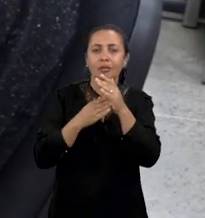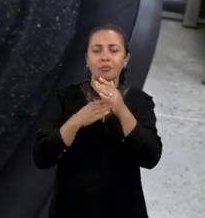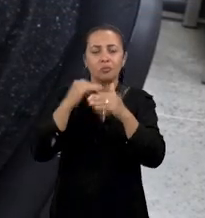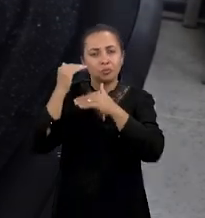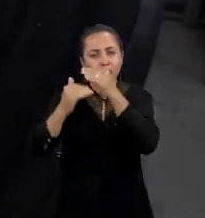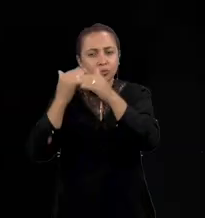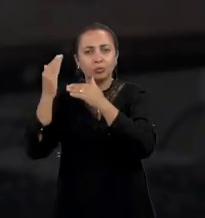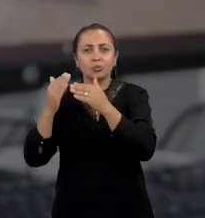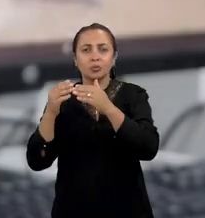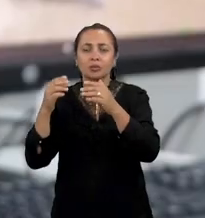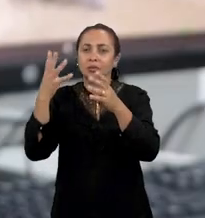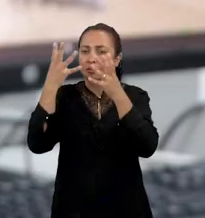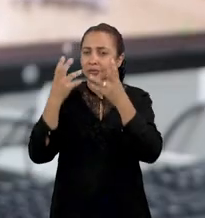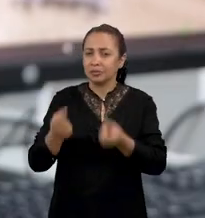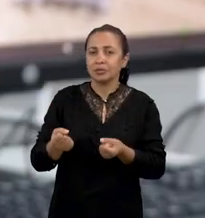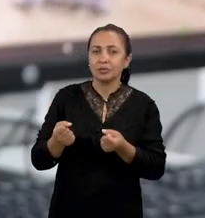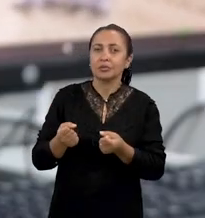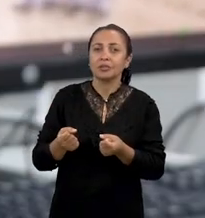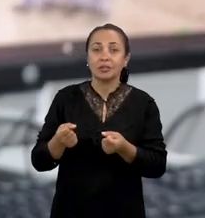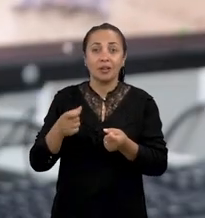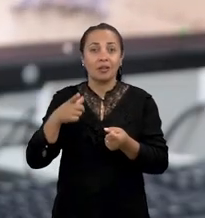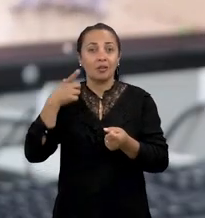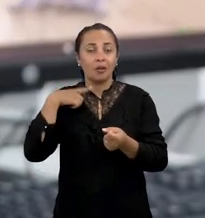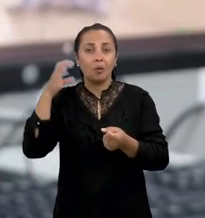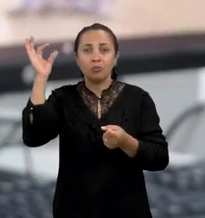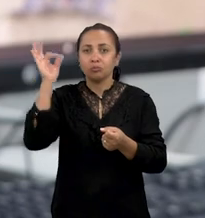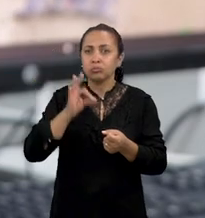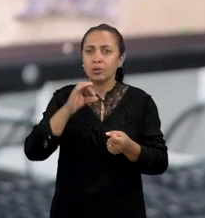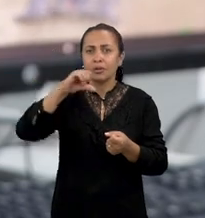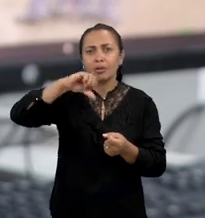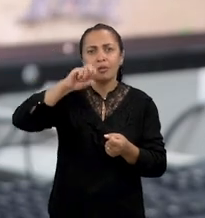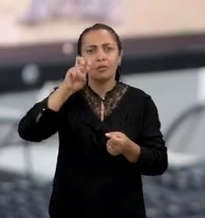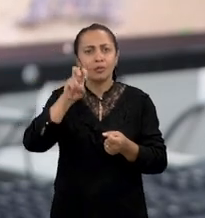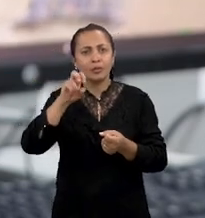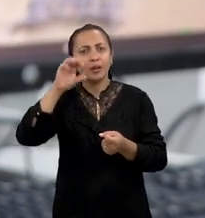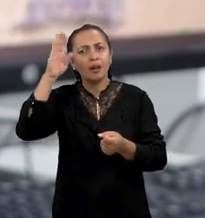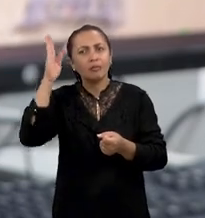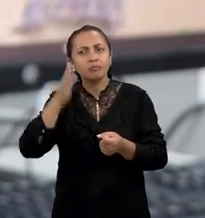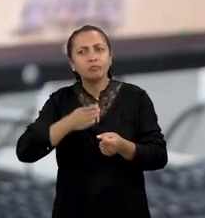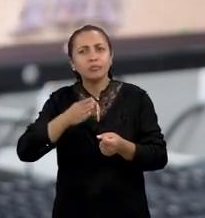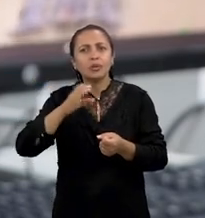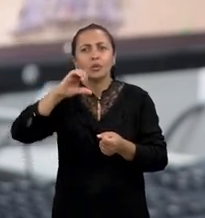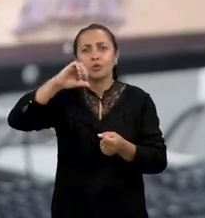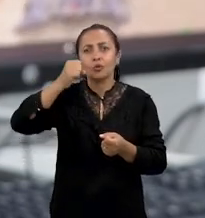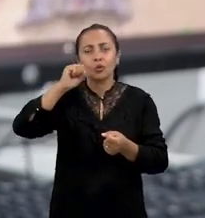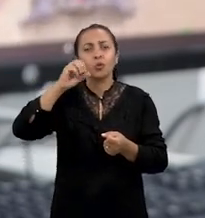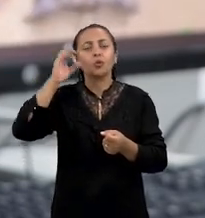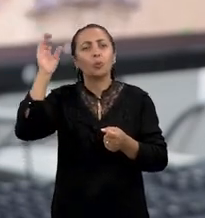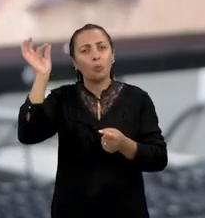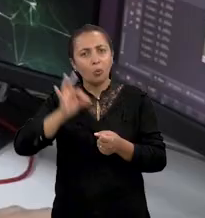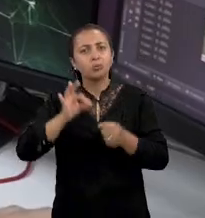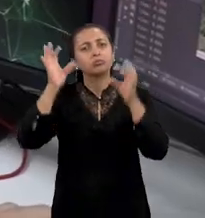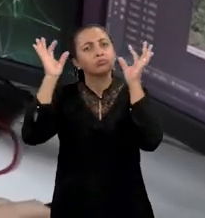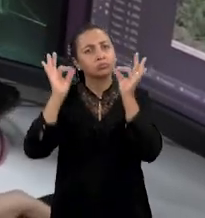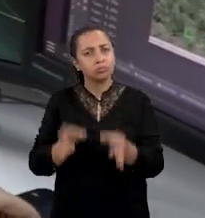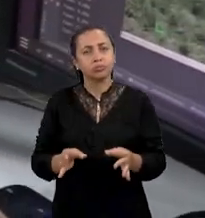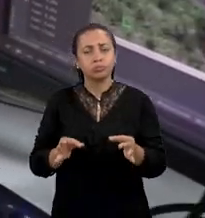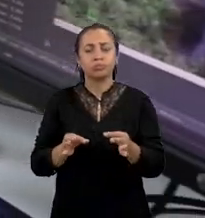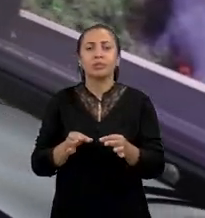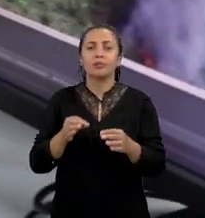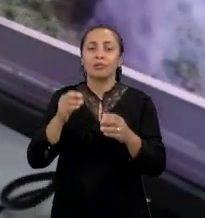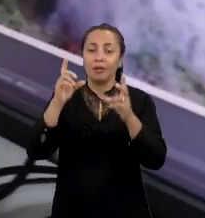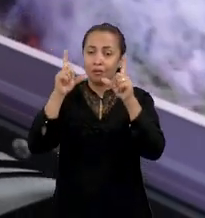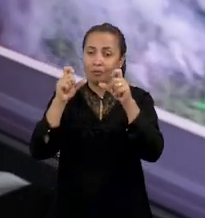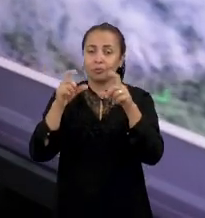validações. Nós conseguimos uma taxa de acerto em torno de 95% a 98% de acerto com essas